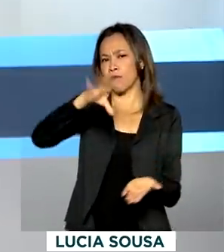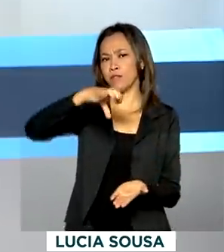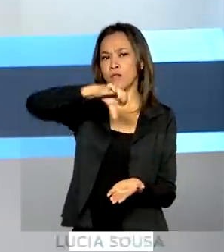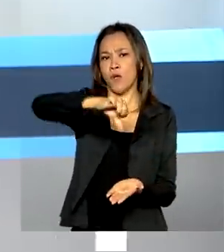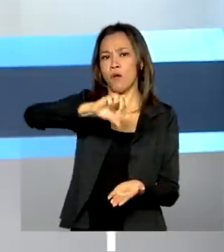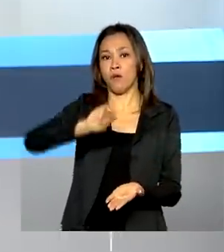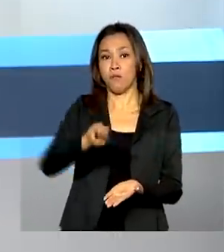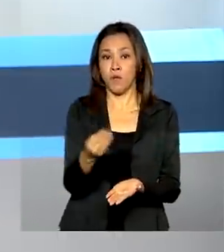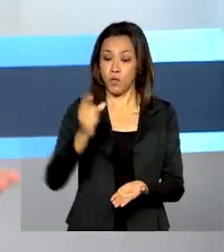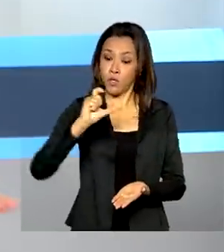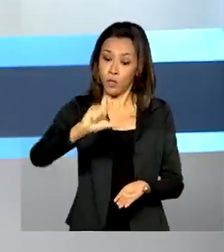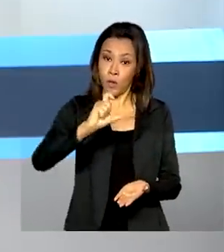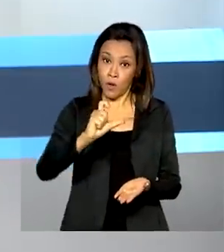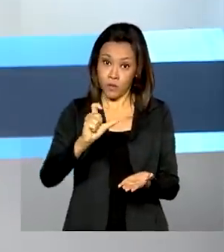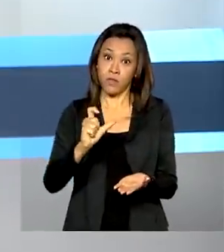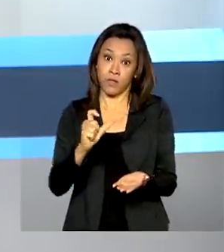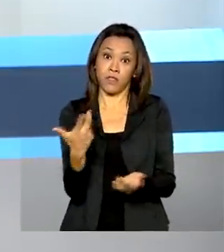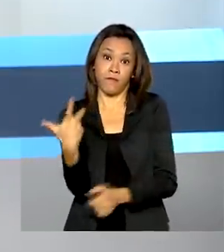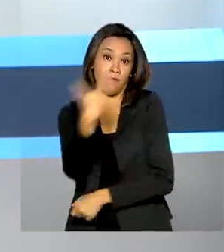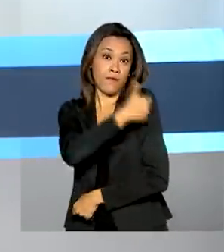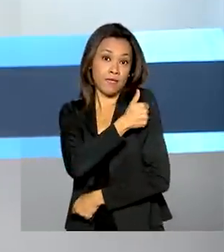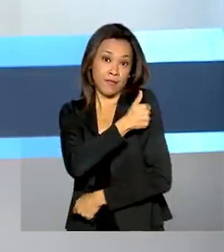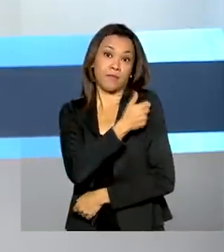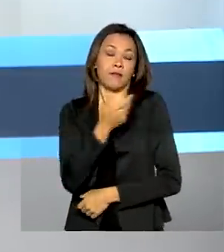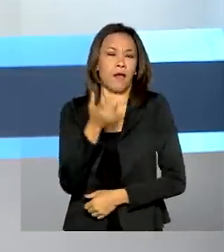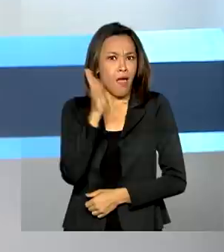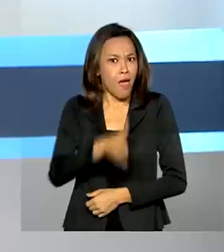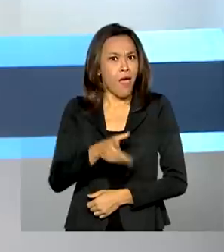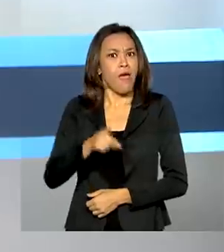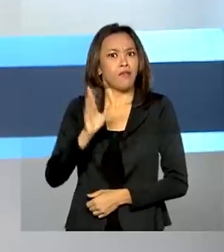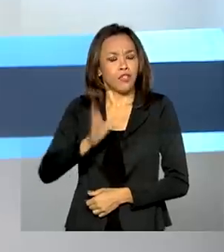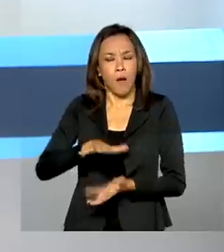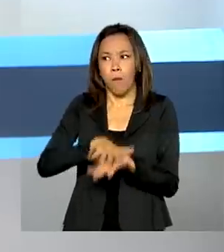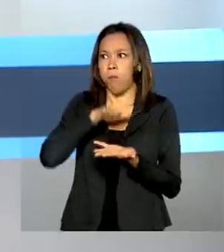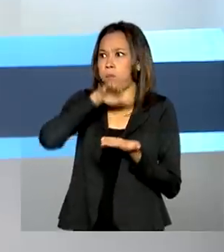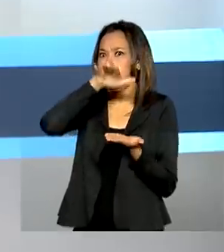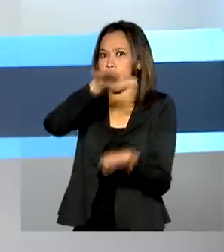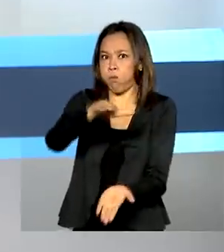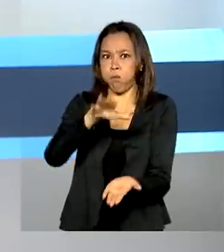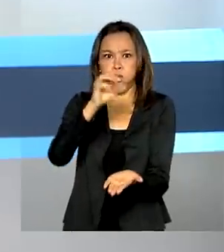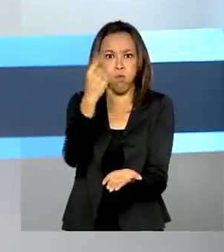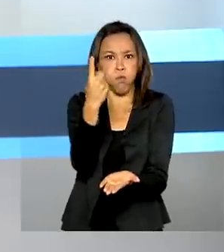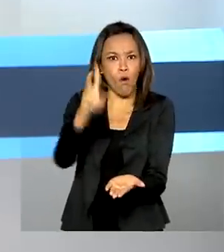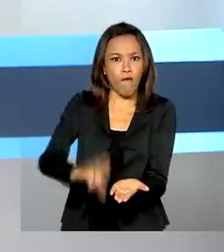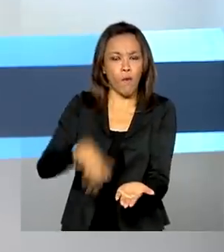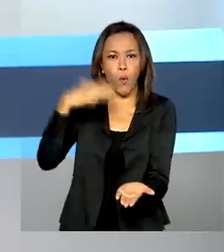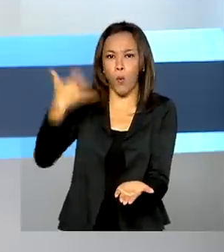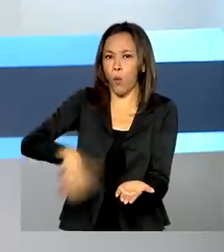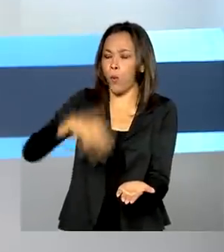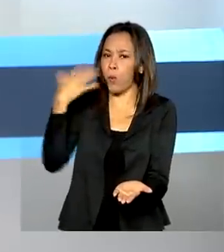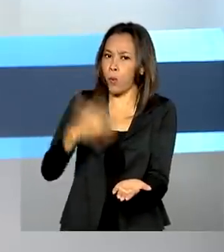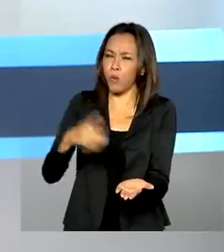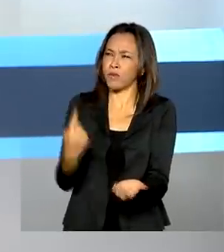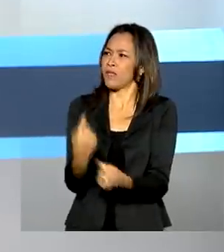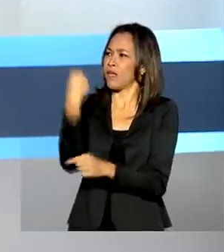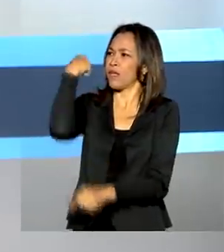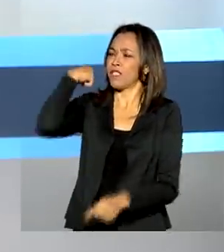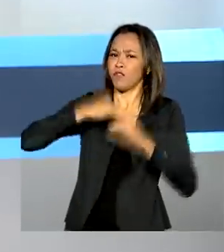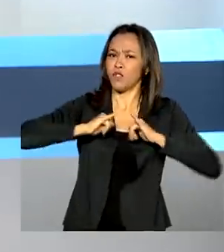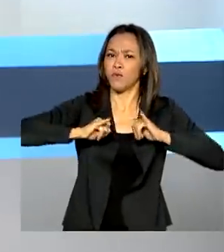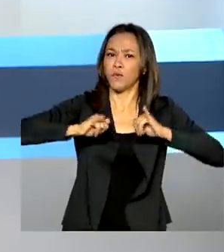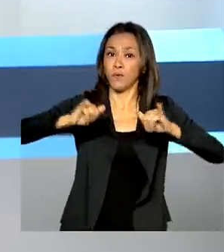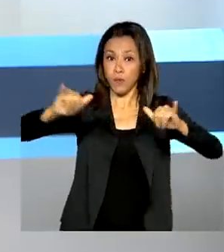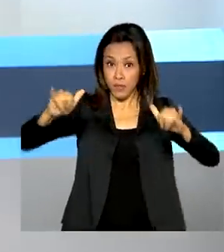de vacinas contra a Covid em todo o país. É a maior distribuição já feita de uma única vez desde o início da campanha nacional de